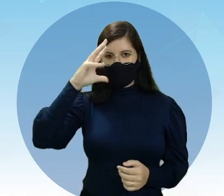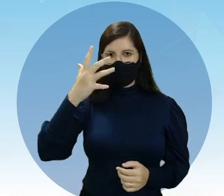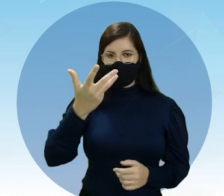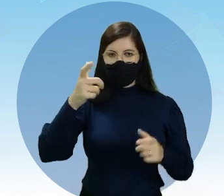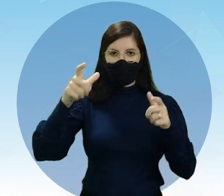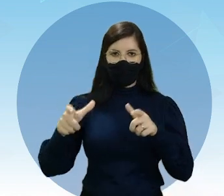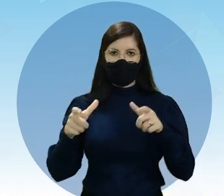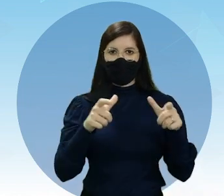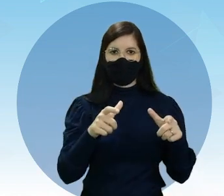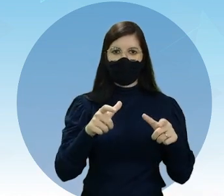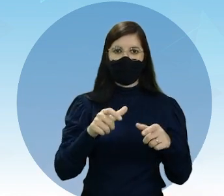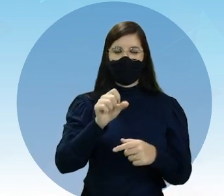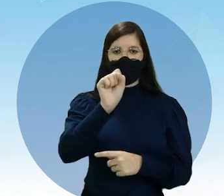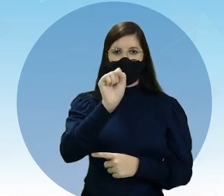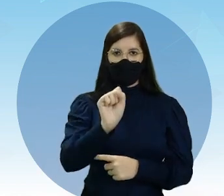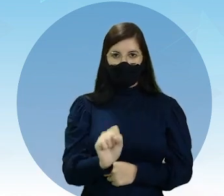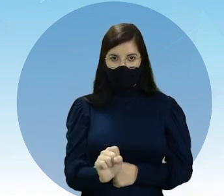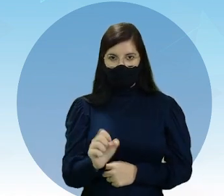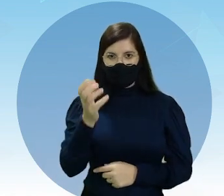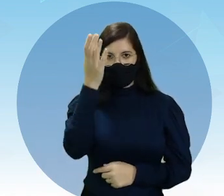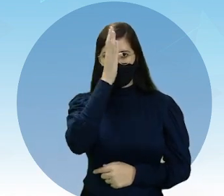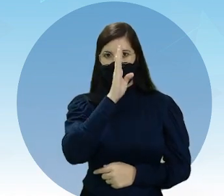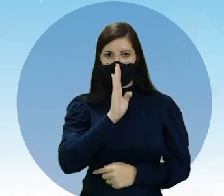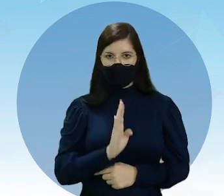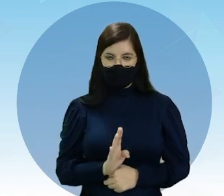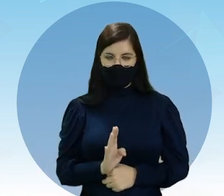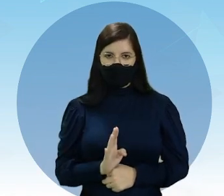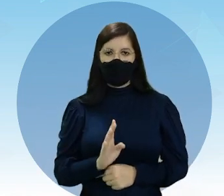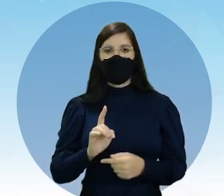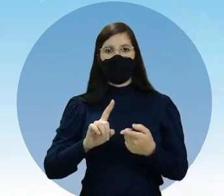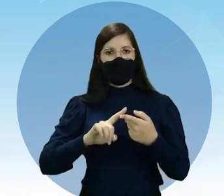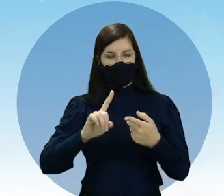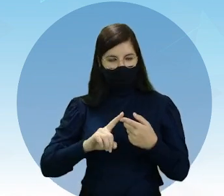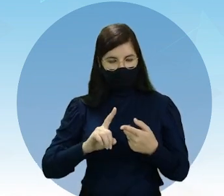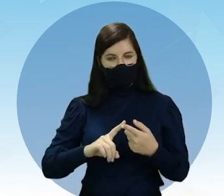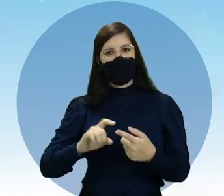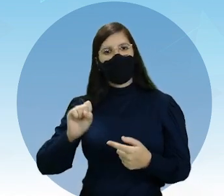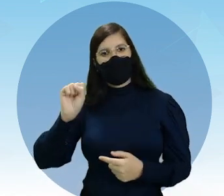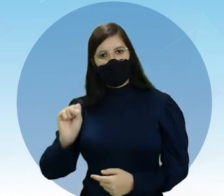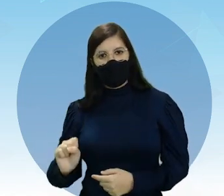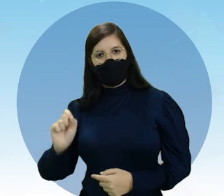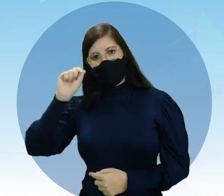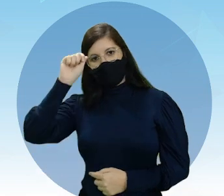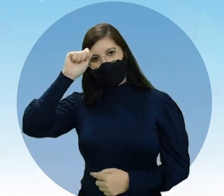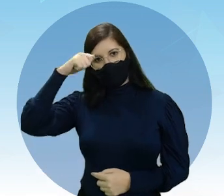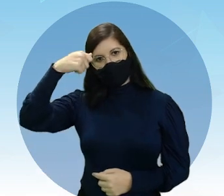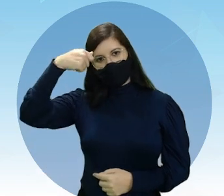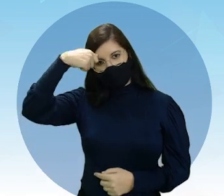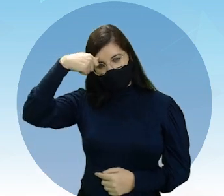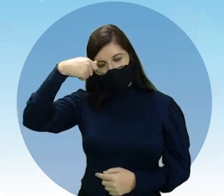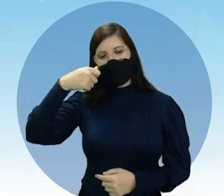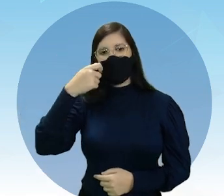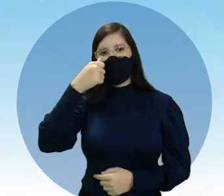região Sul-Sudeste do Brasil, e Sul, tanto da África, como da Índia, e também